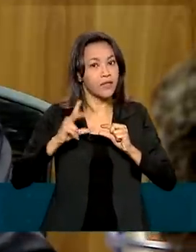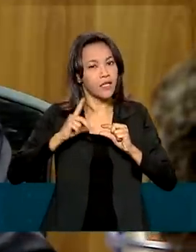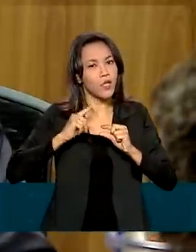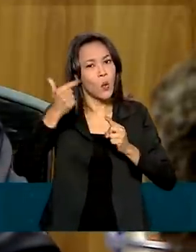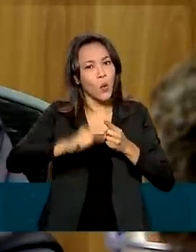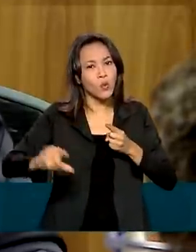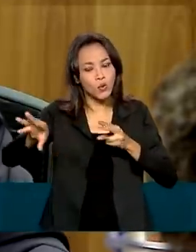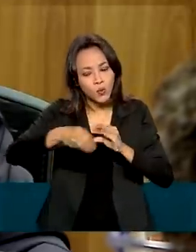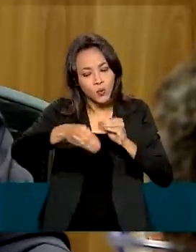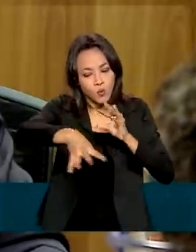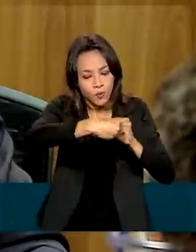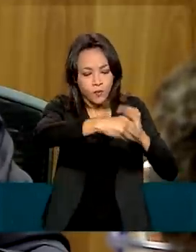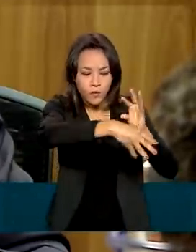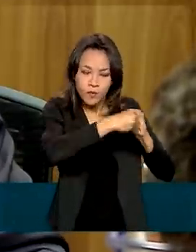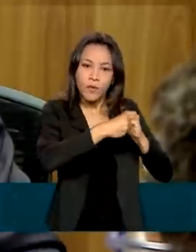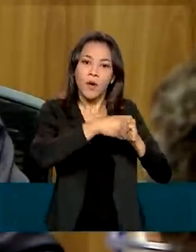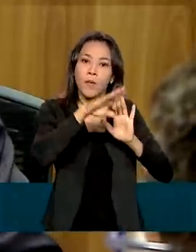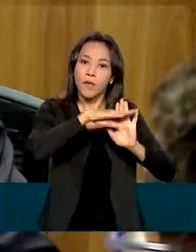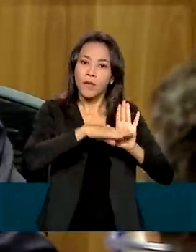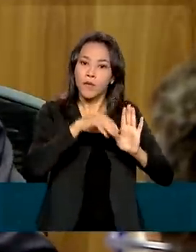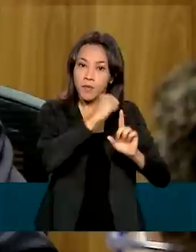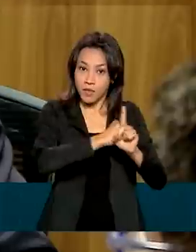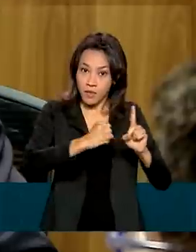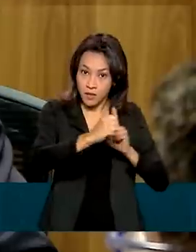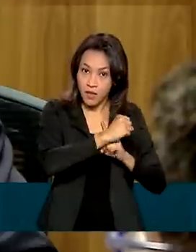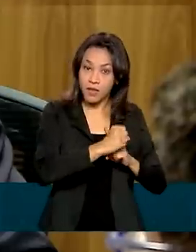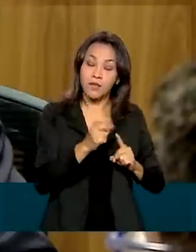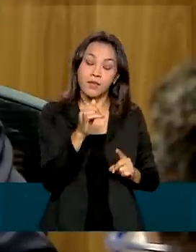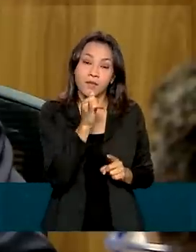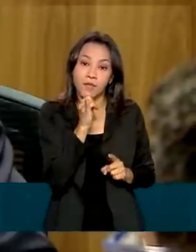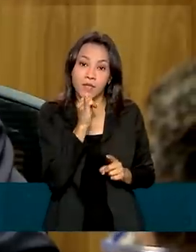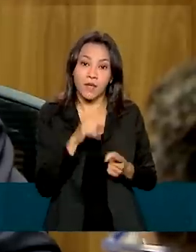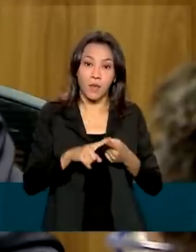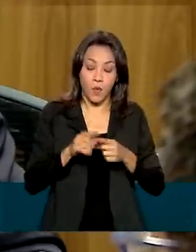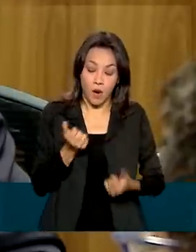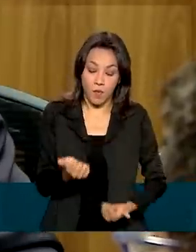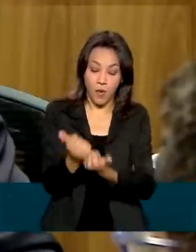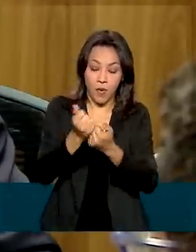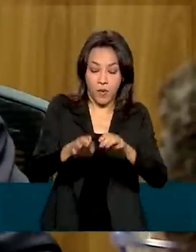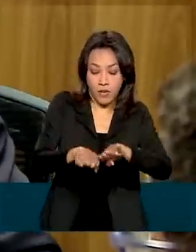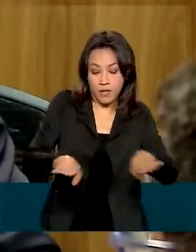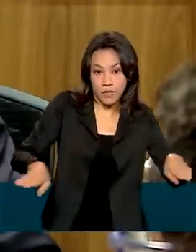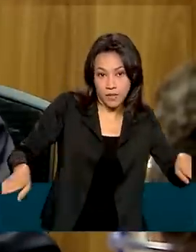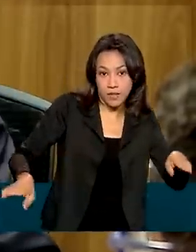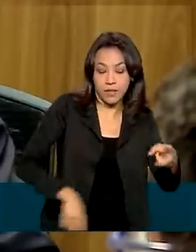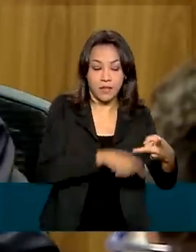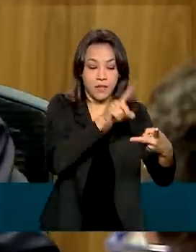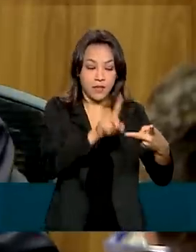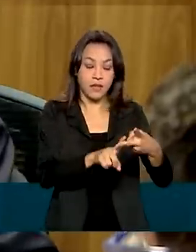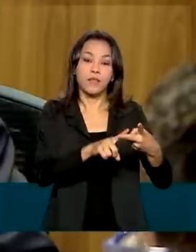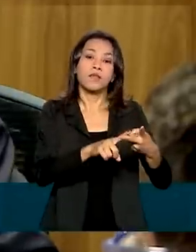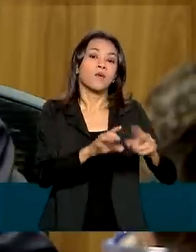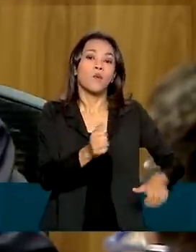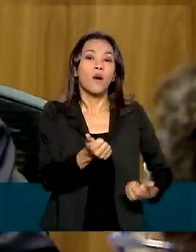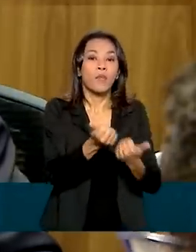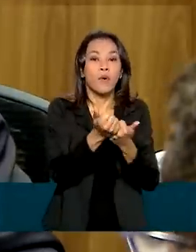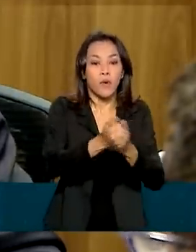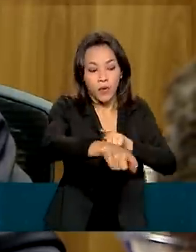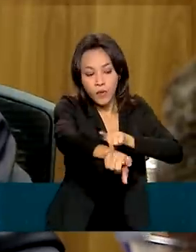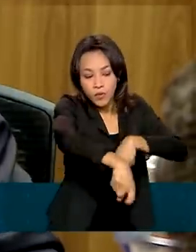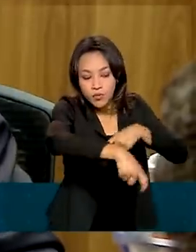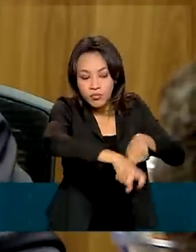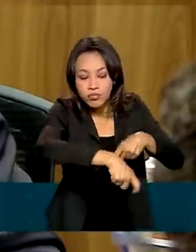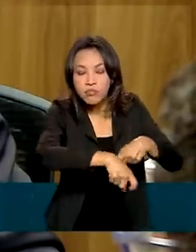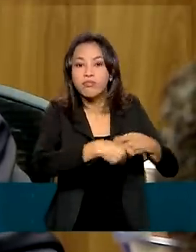programas sociais, como é o caso do fortalecimento da primeira infância, o auxílio inclusão produtiva rural e urbana,